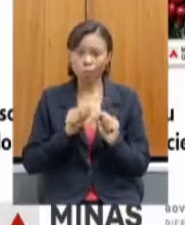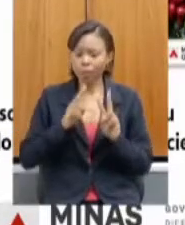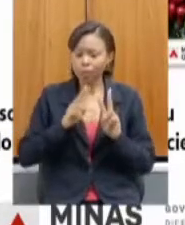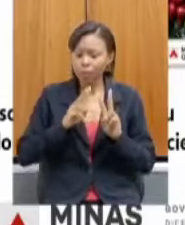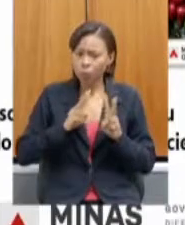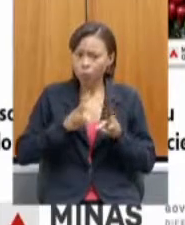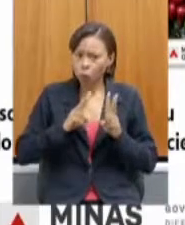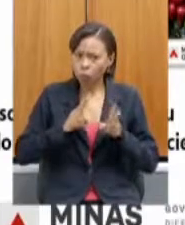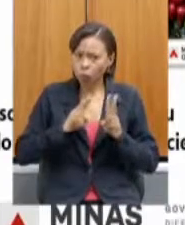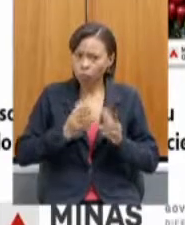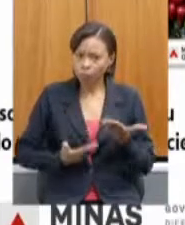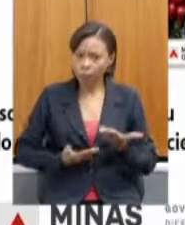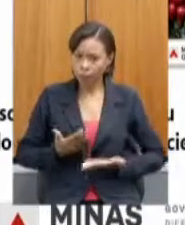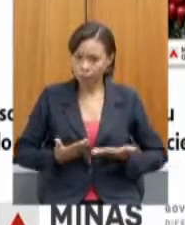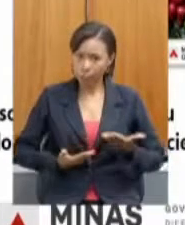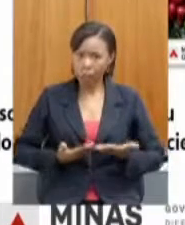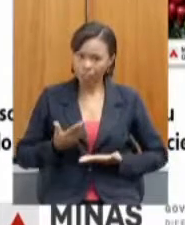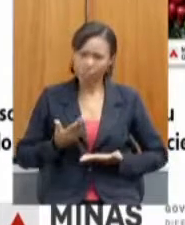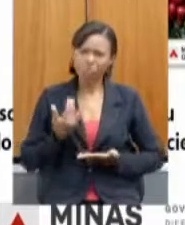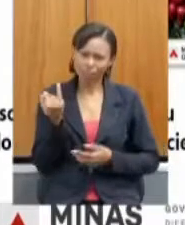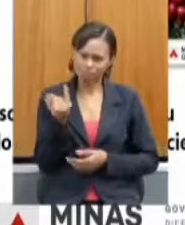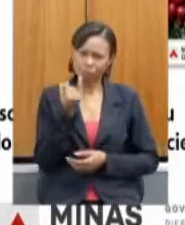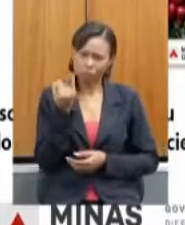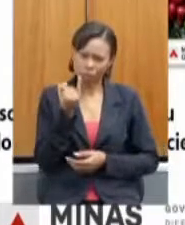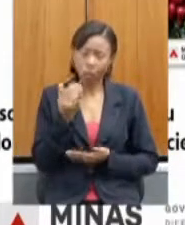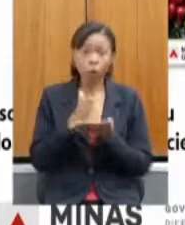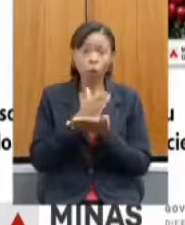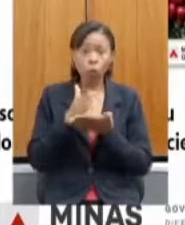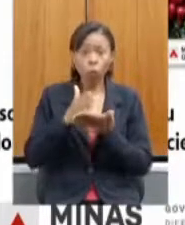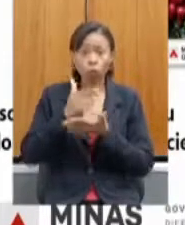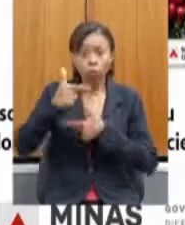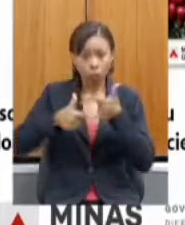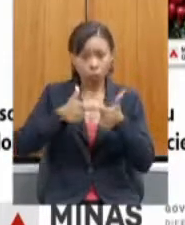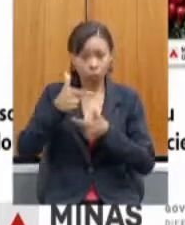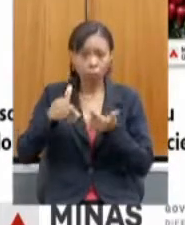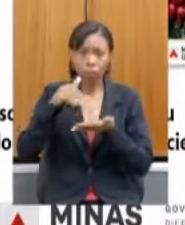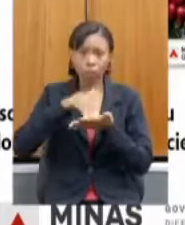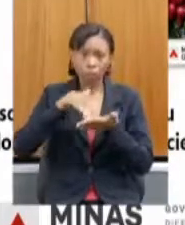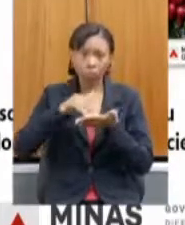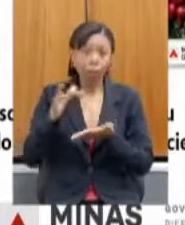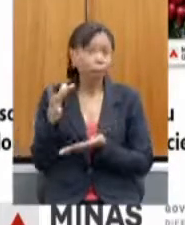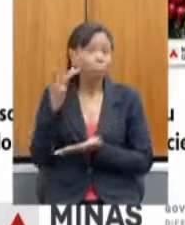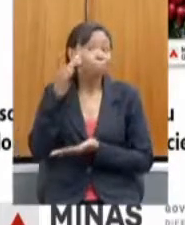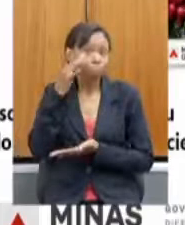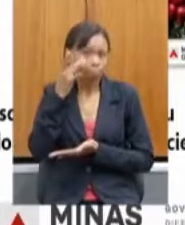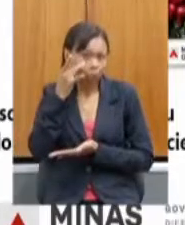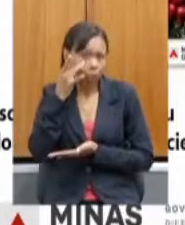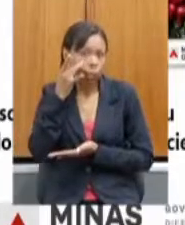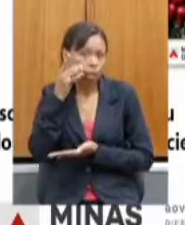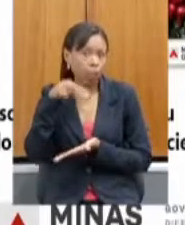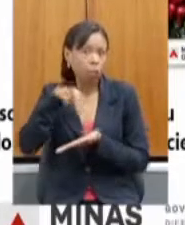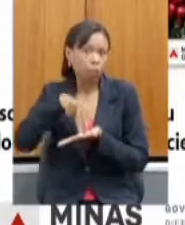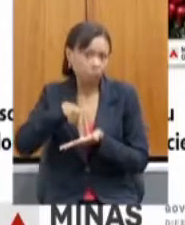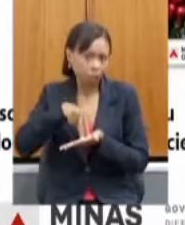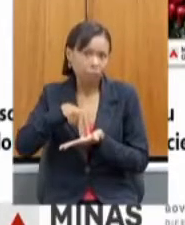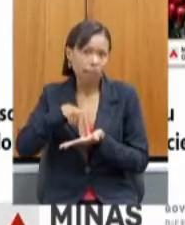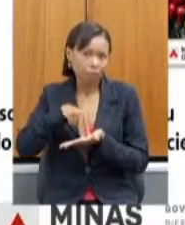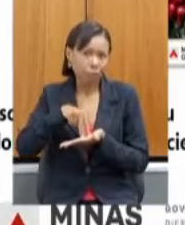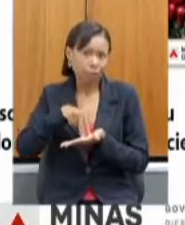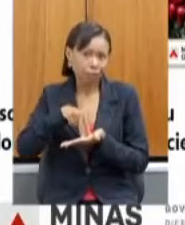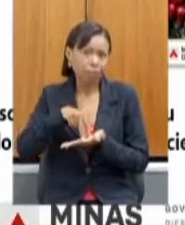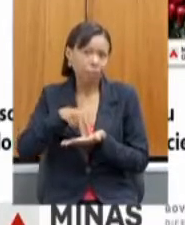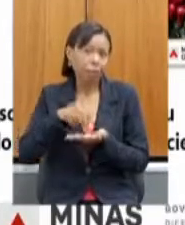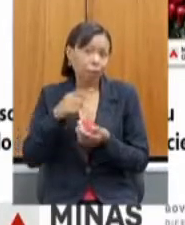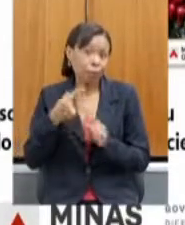essenciais, algumas atividades da Secretaria, presenciais, inclusive, aqui eu quero destacar, o